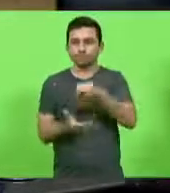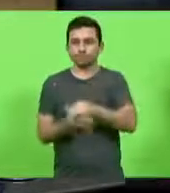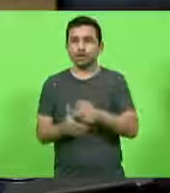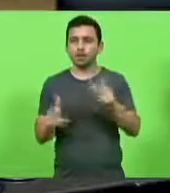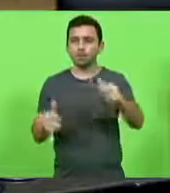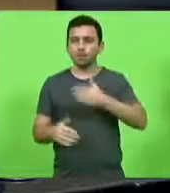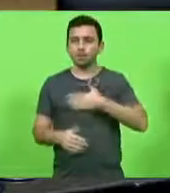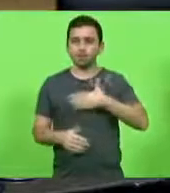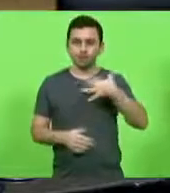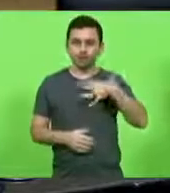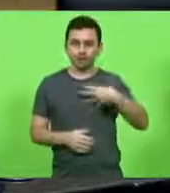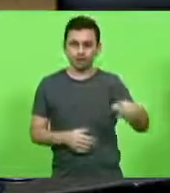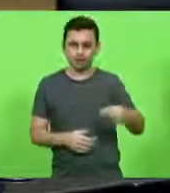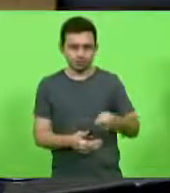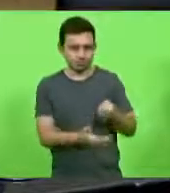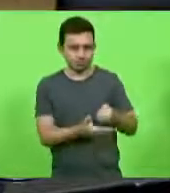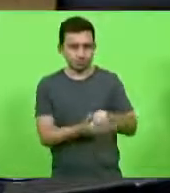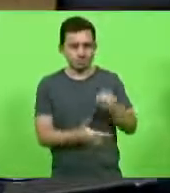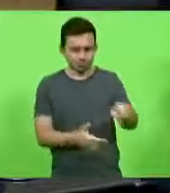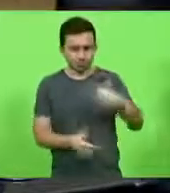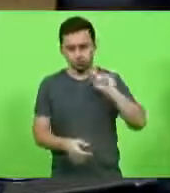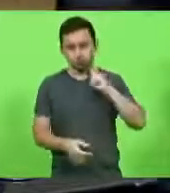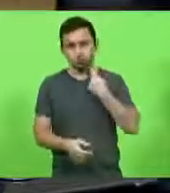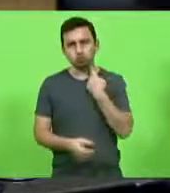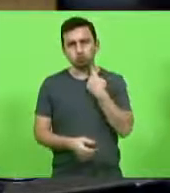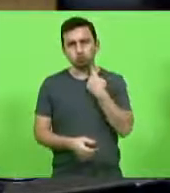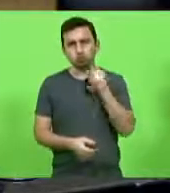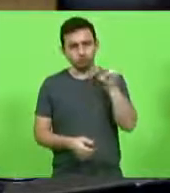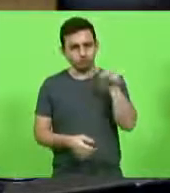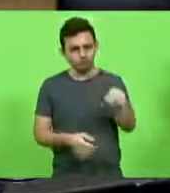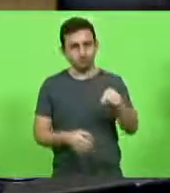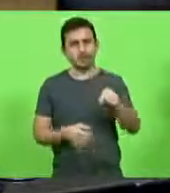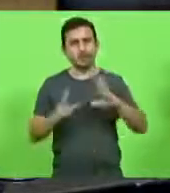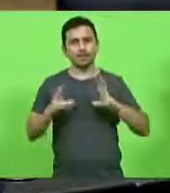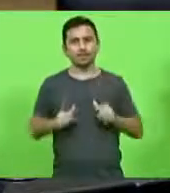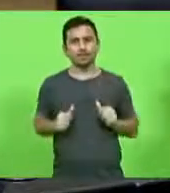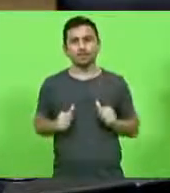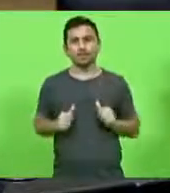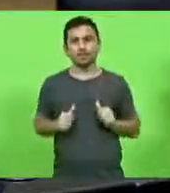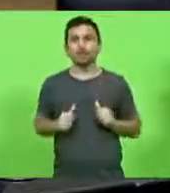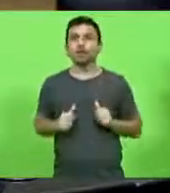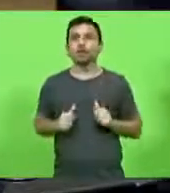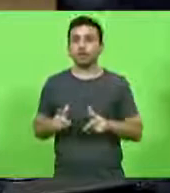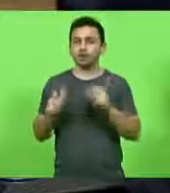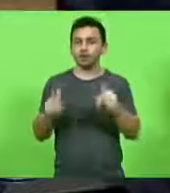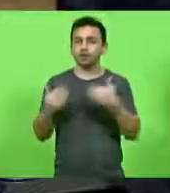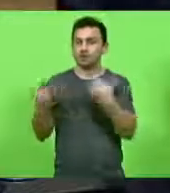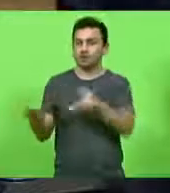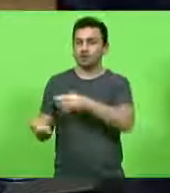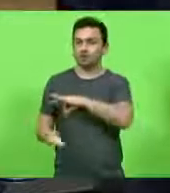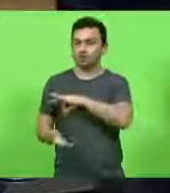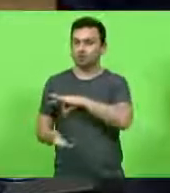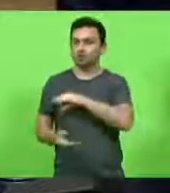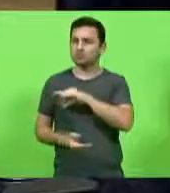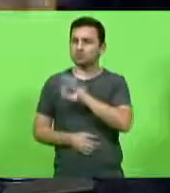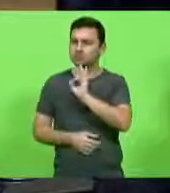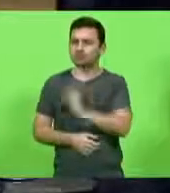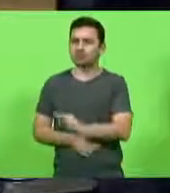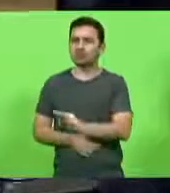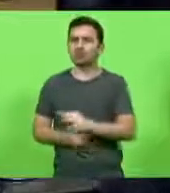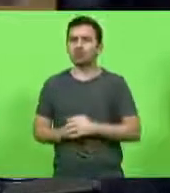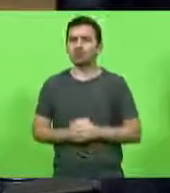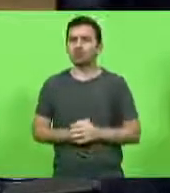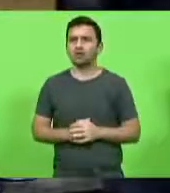filho de cinco anos, quando faz arte, tu sujou, não vou nem registrar o boletim, mas tu limpa. Parabéns à polícia militar, que deu um baita corretivo, que sirva de exemplo.